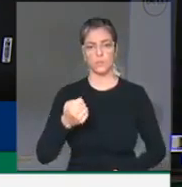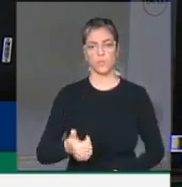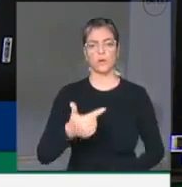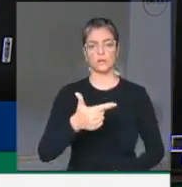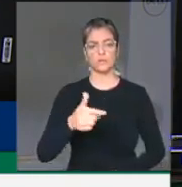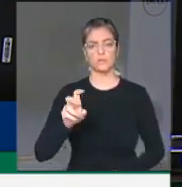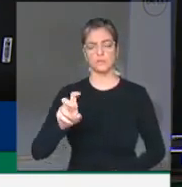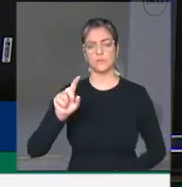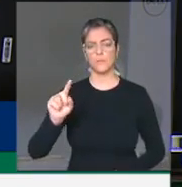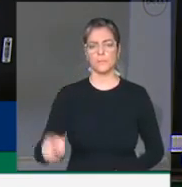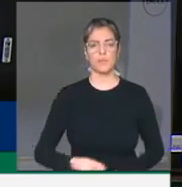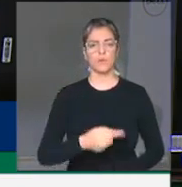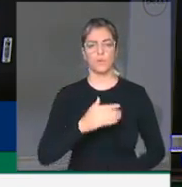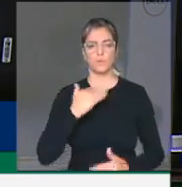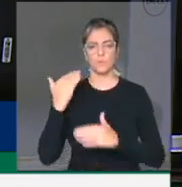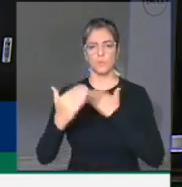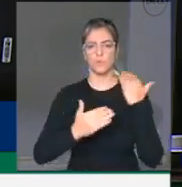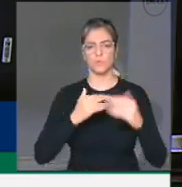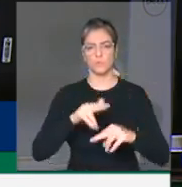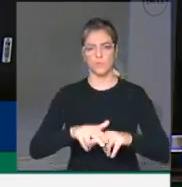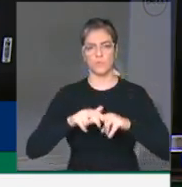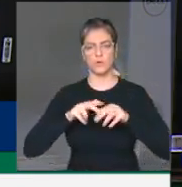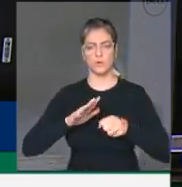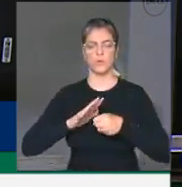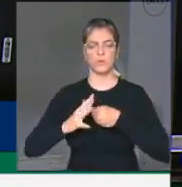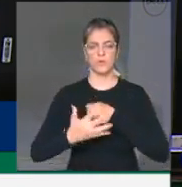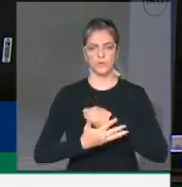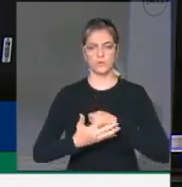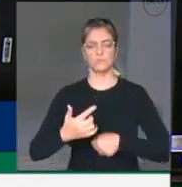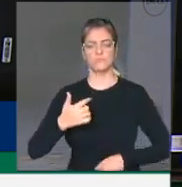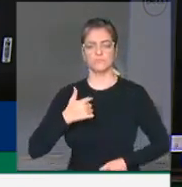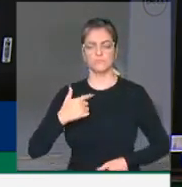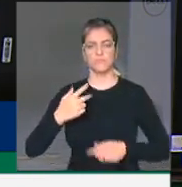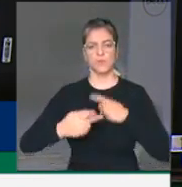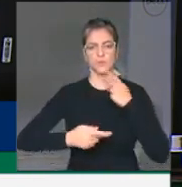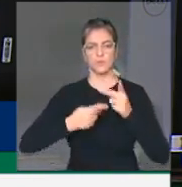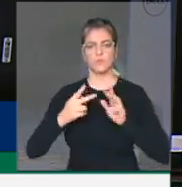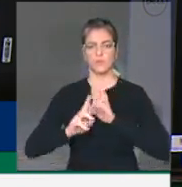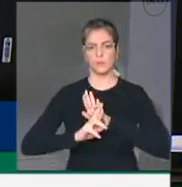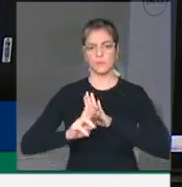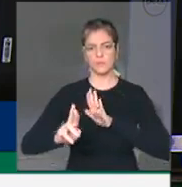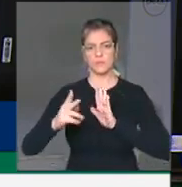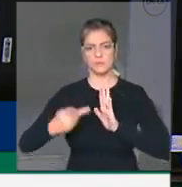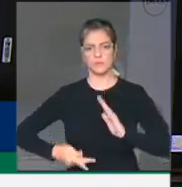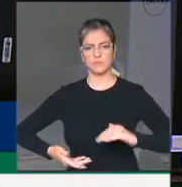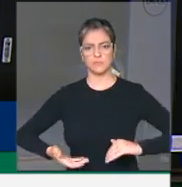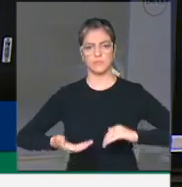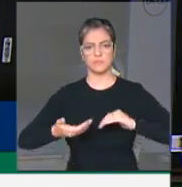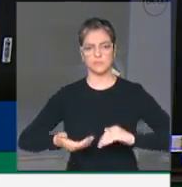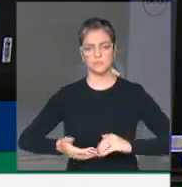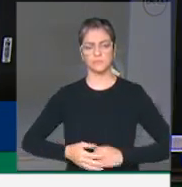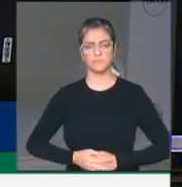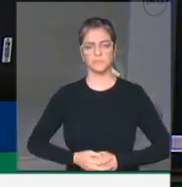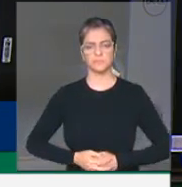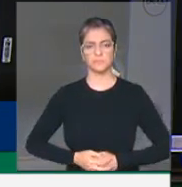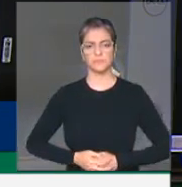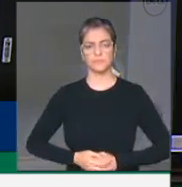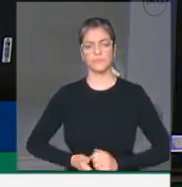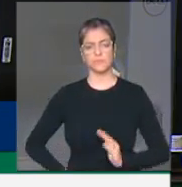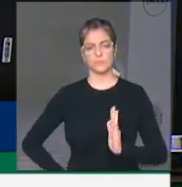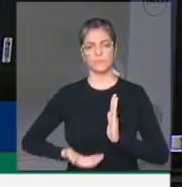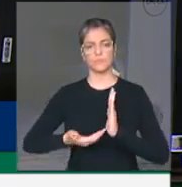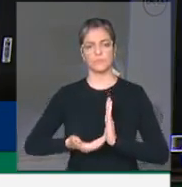mil mortes em razão do coronavírus. Falo em nome do Parlamento Brasileiro. A Câmara dos Deputados